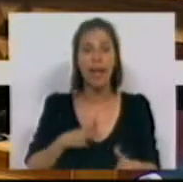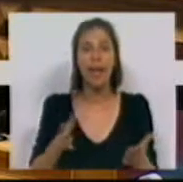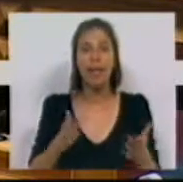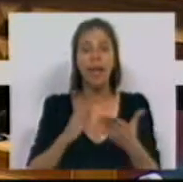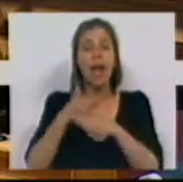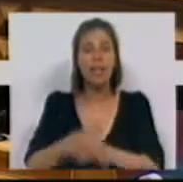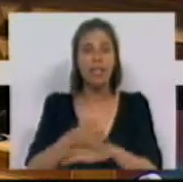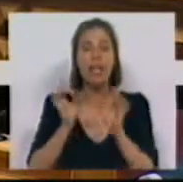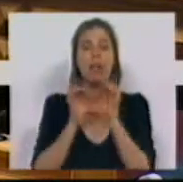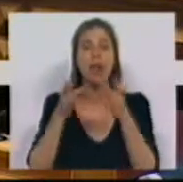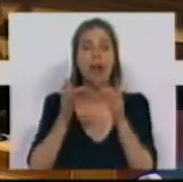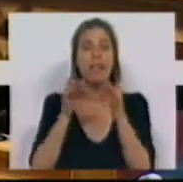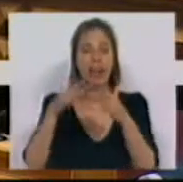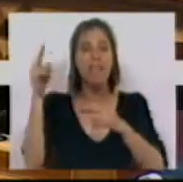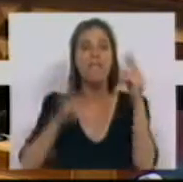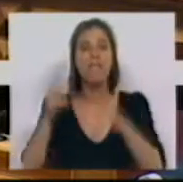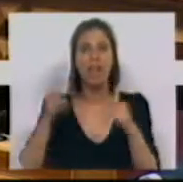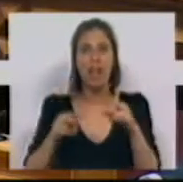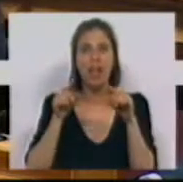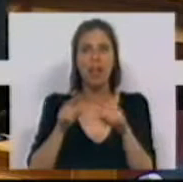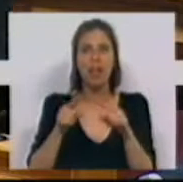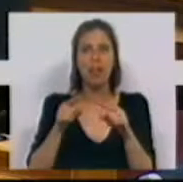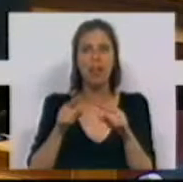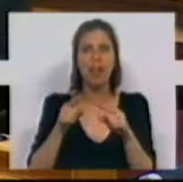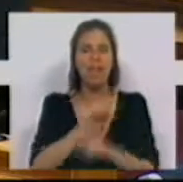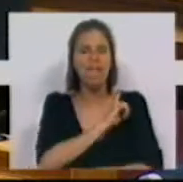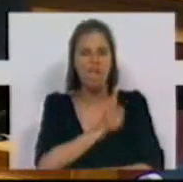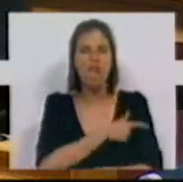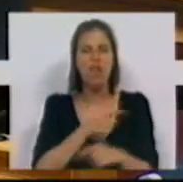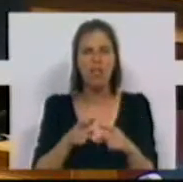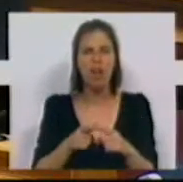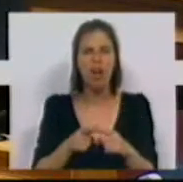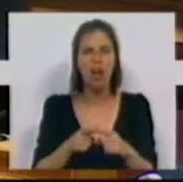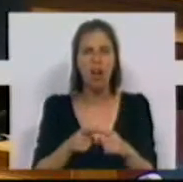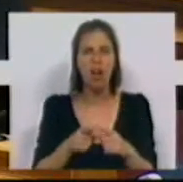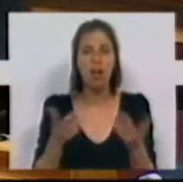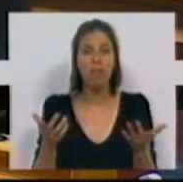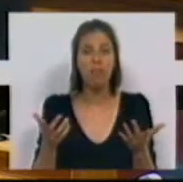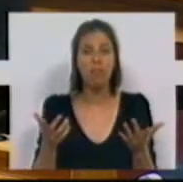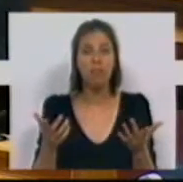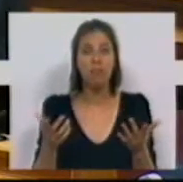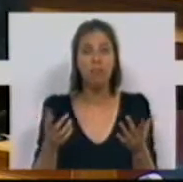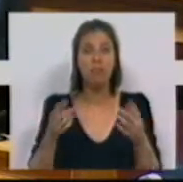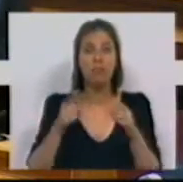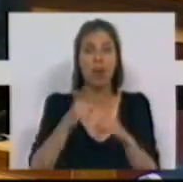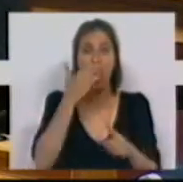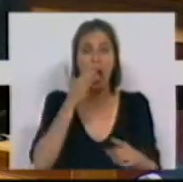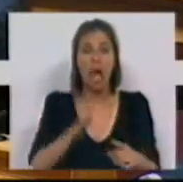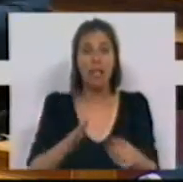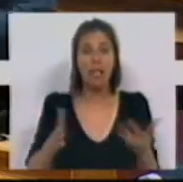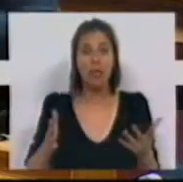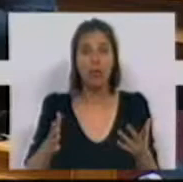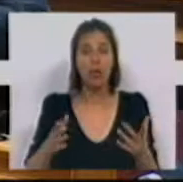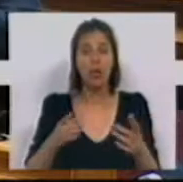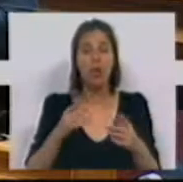aceder ao Portal das Finanças, isto é, ter força com uma atitude de